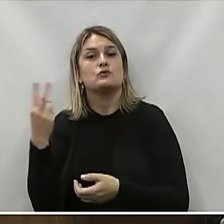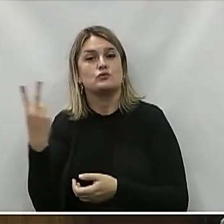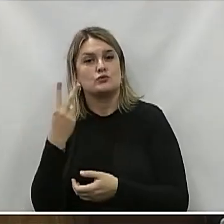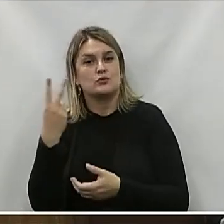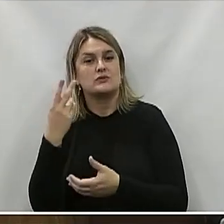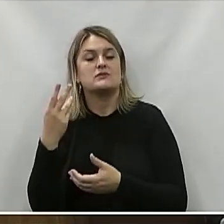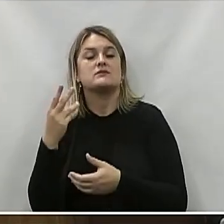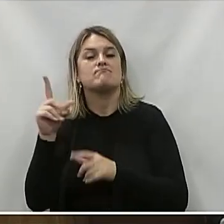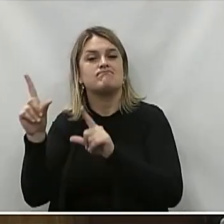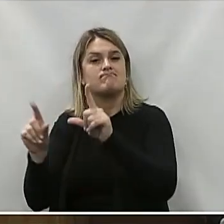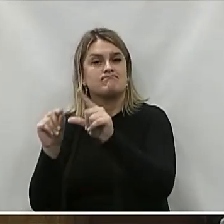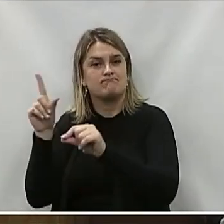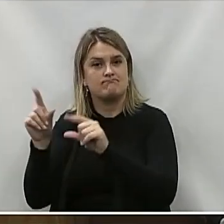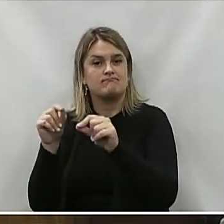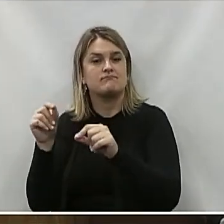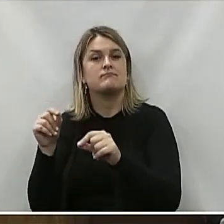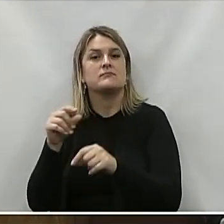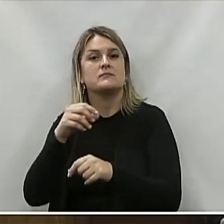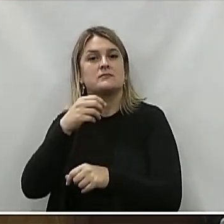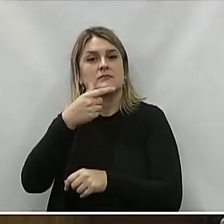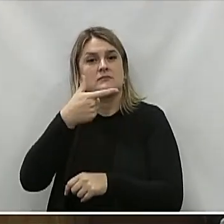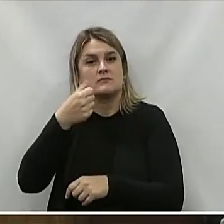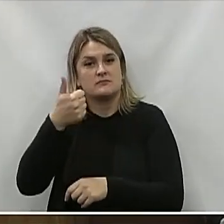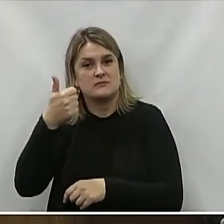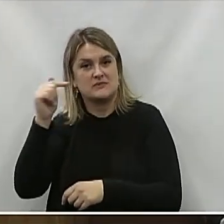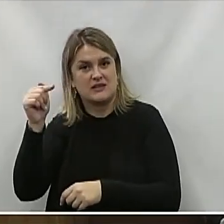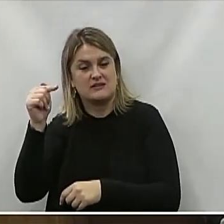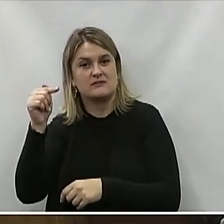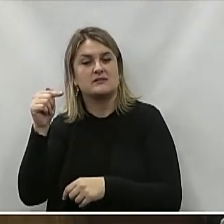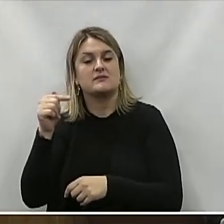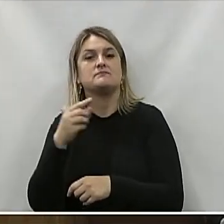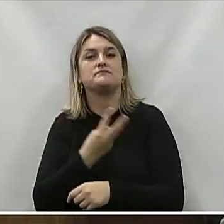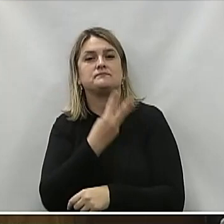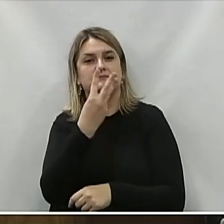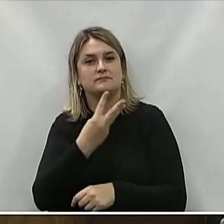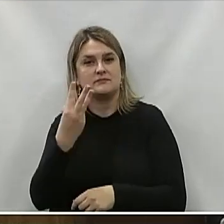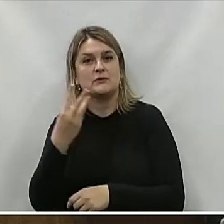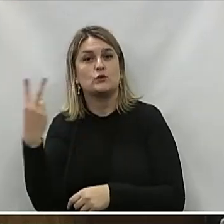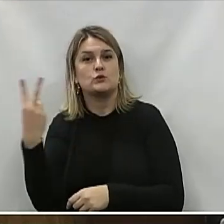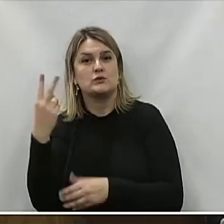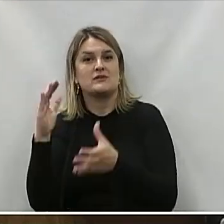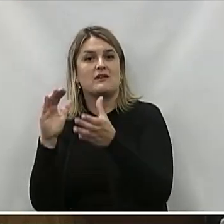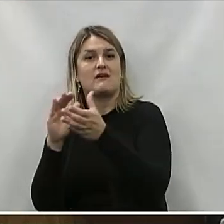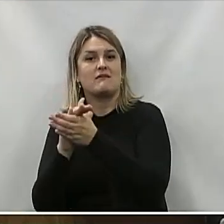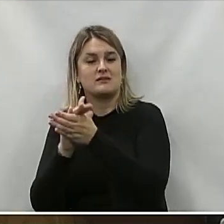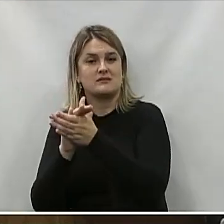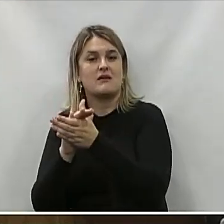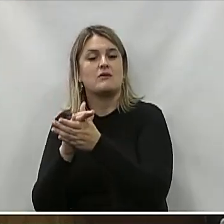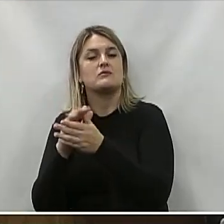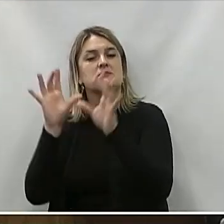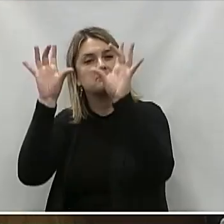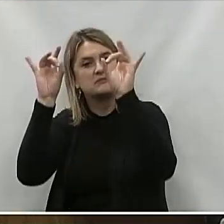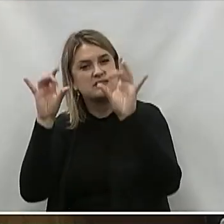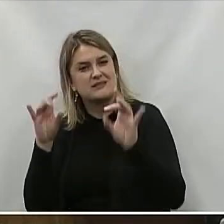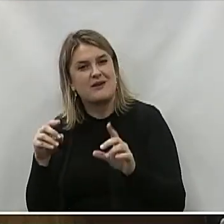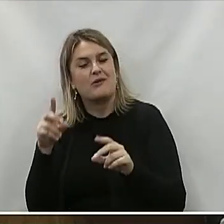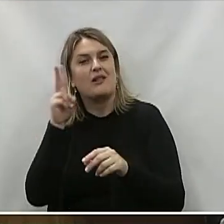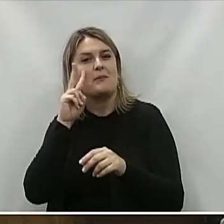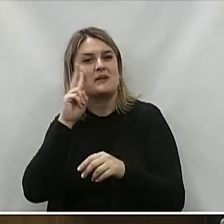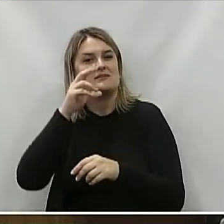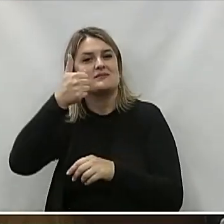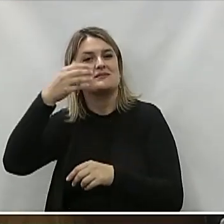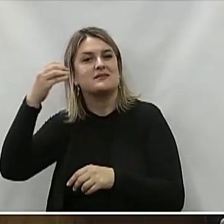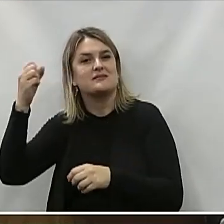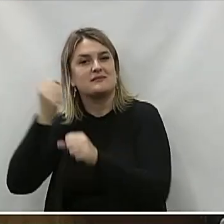Foram escolhidos em 2017 por site de comunicação da região Como casal do centenário de Porto União A Câmara